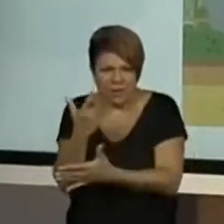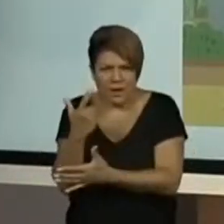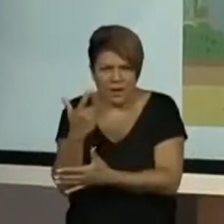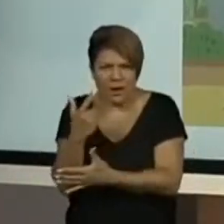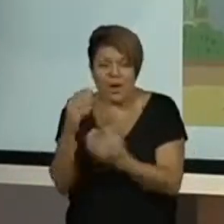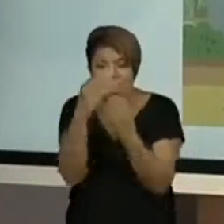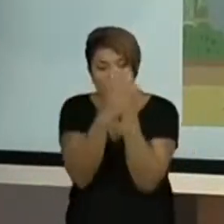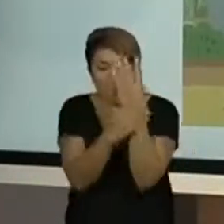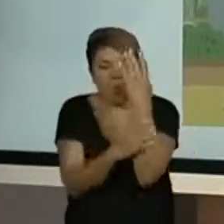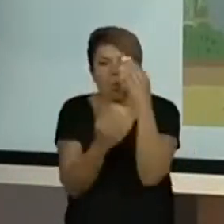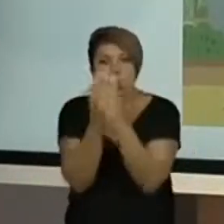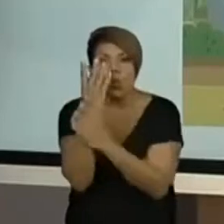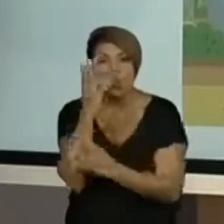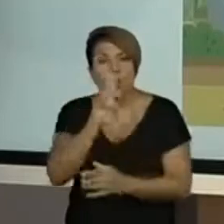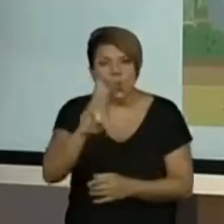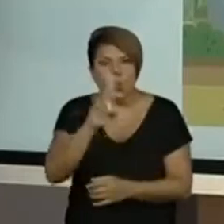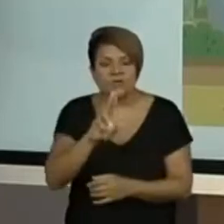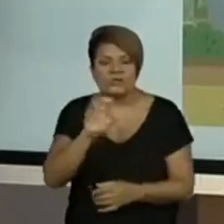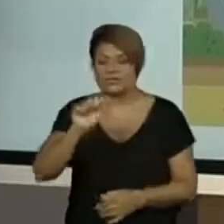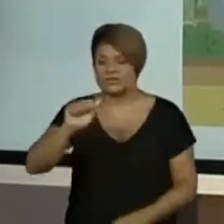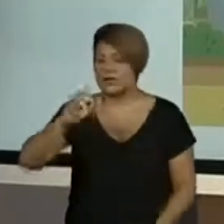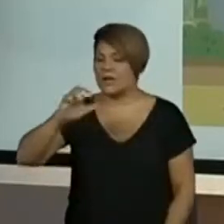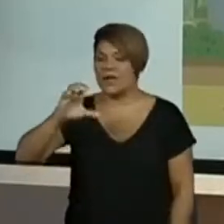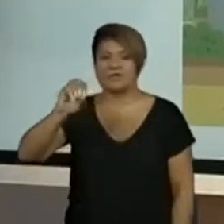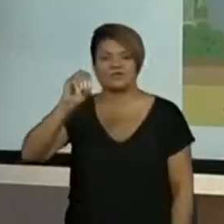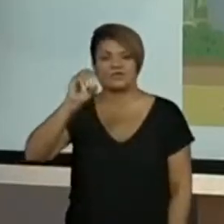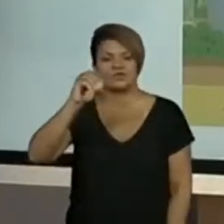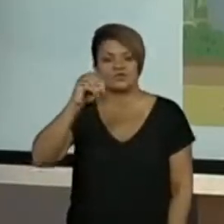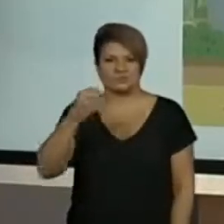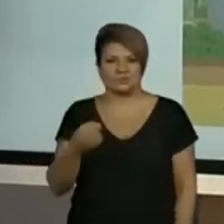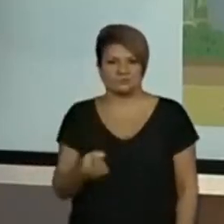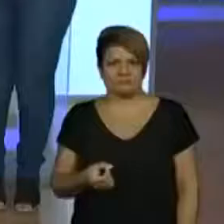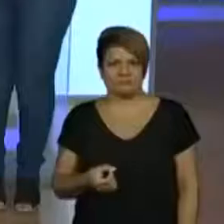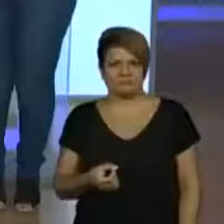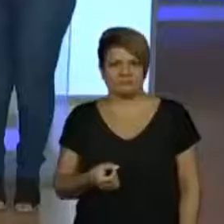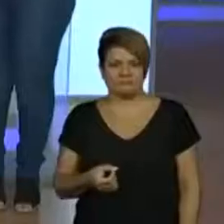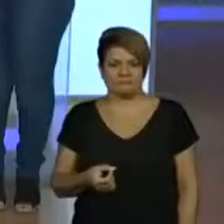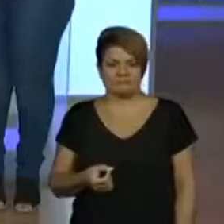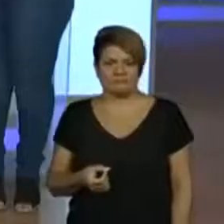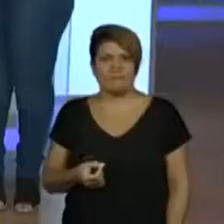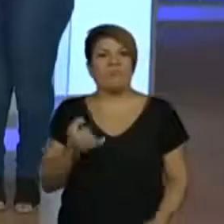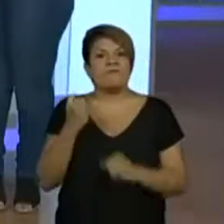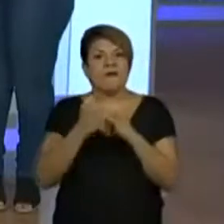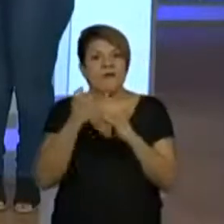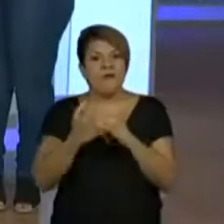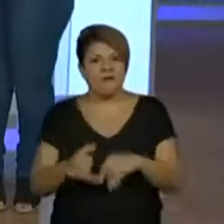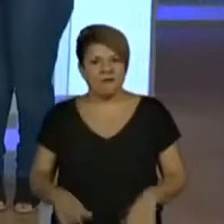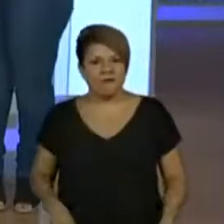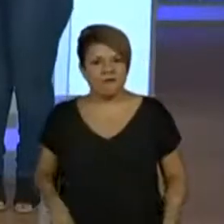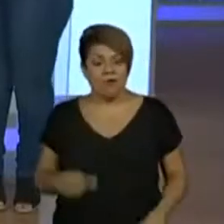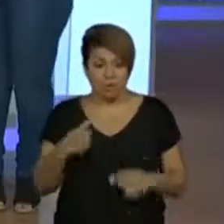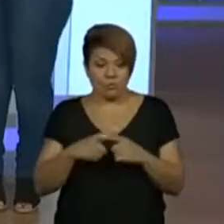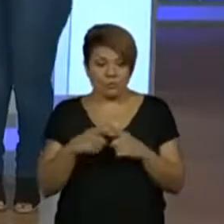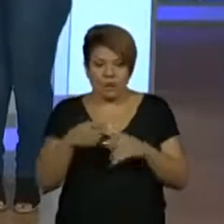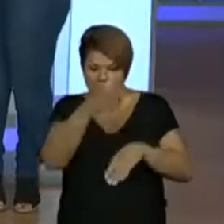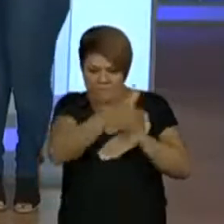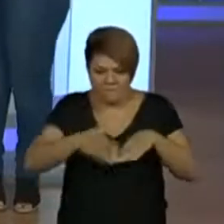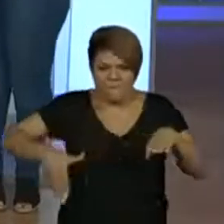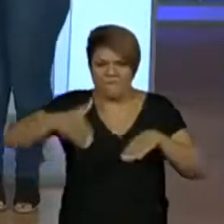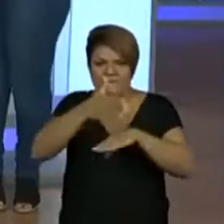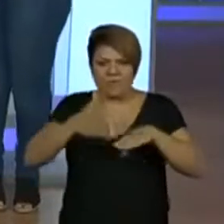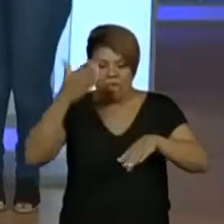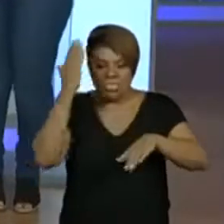luva. E essa luva é de aço. Por que será, professora Viviane? Ah, para proteger, porque eles trabalham com material cortante, né? Com